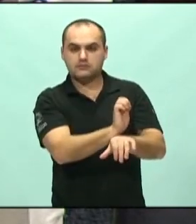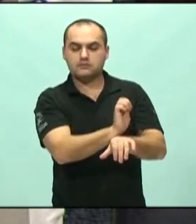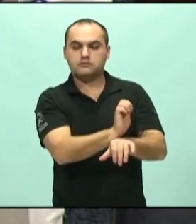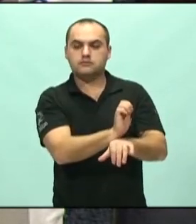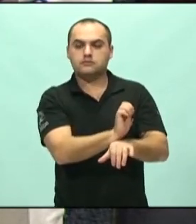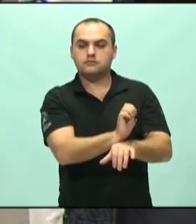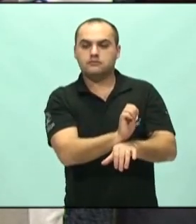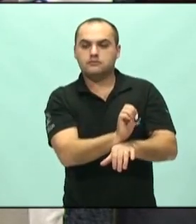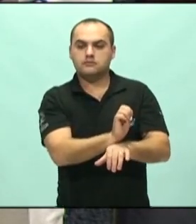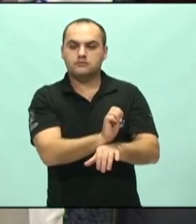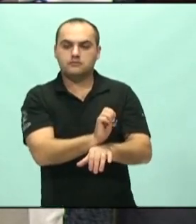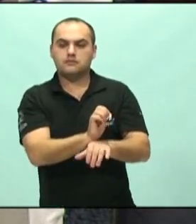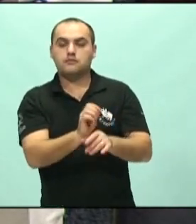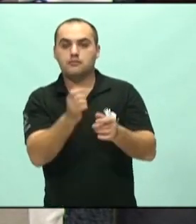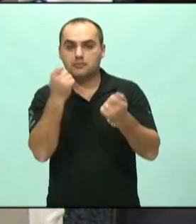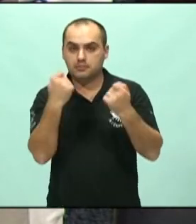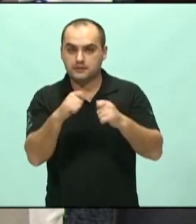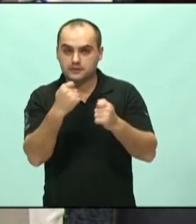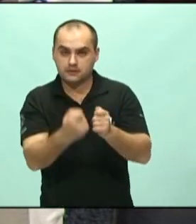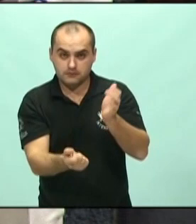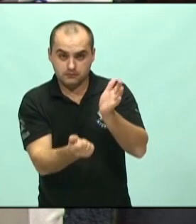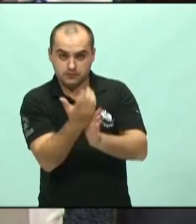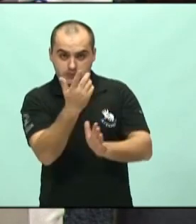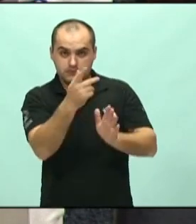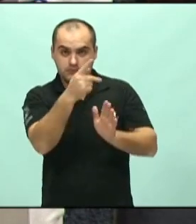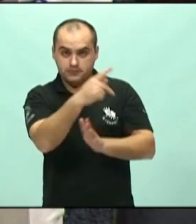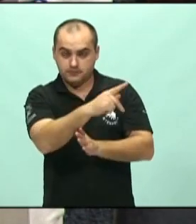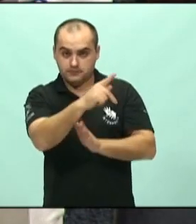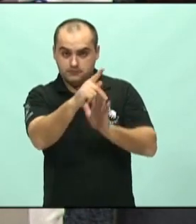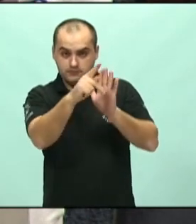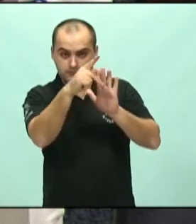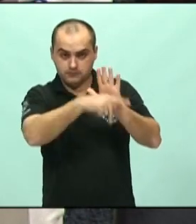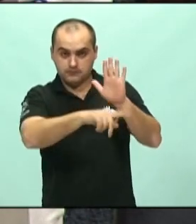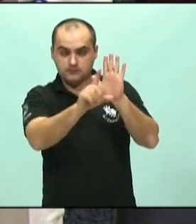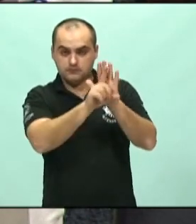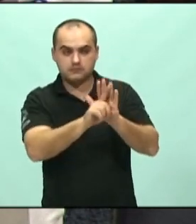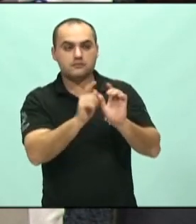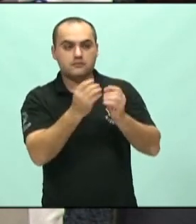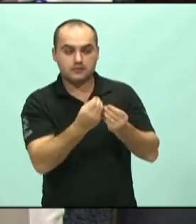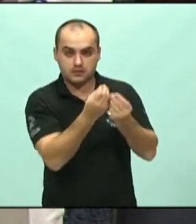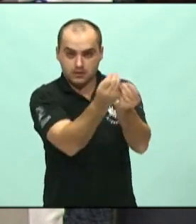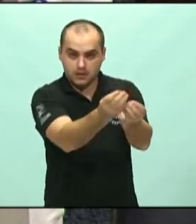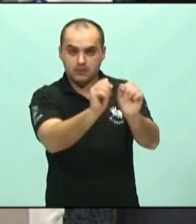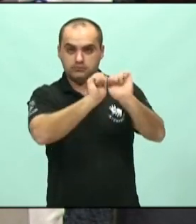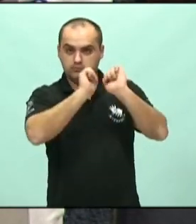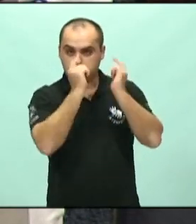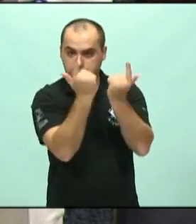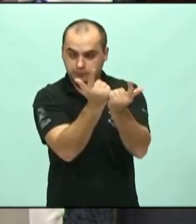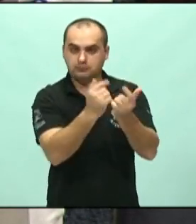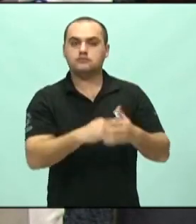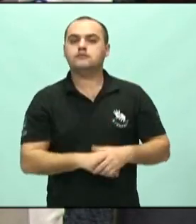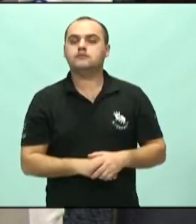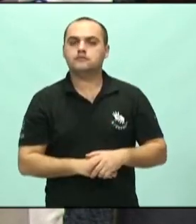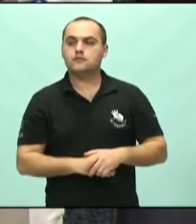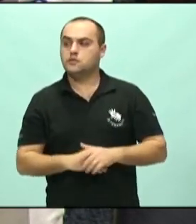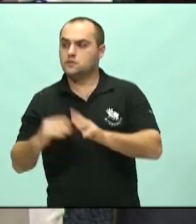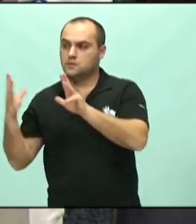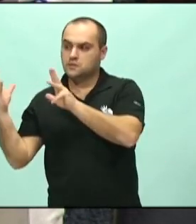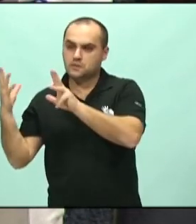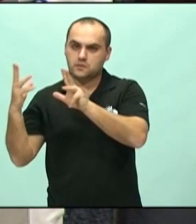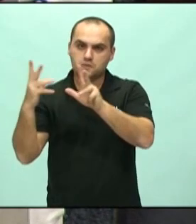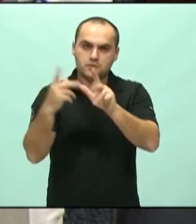fazer um projeto de lei, levar as suas assembleias legislativas, e com todos os